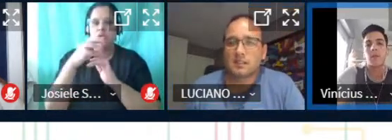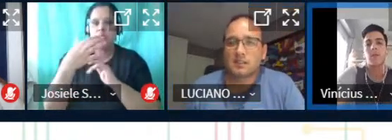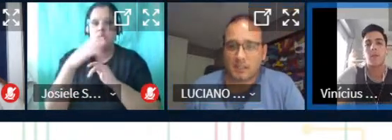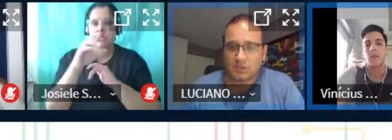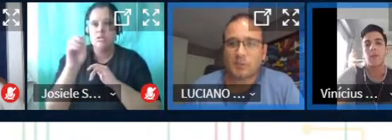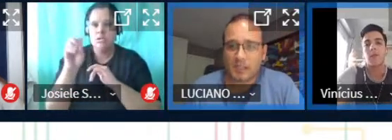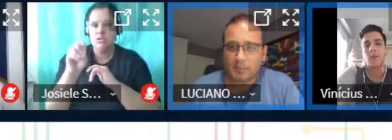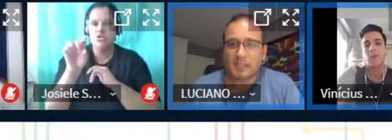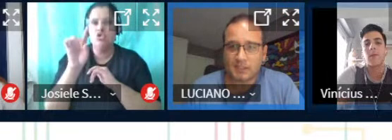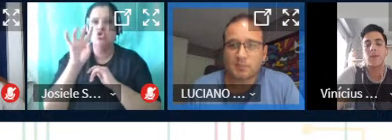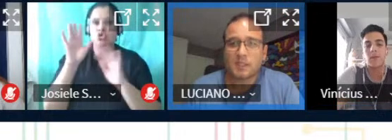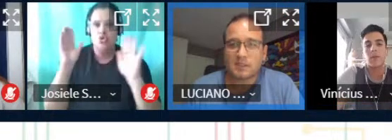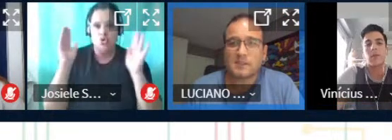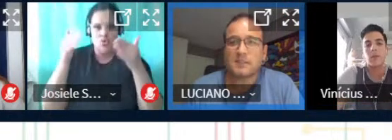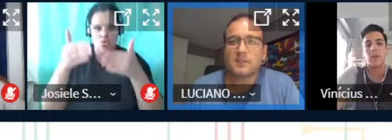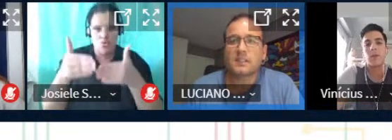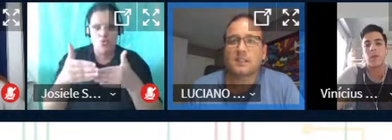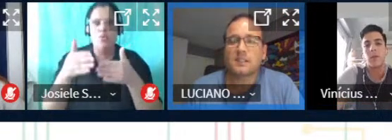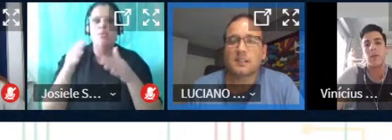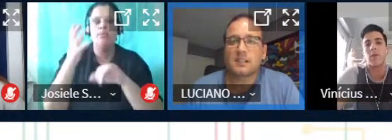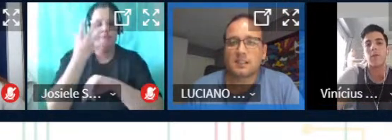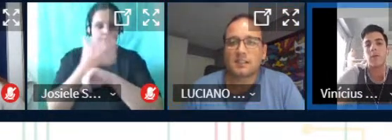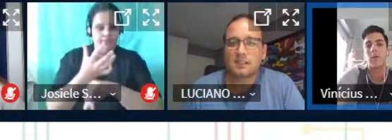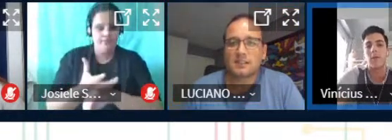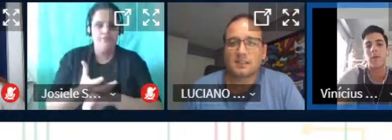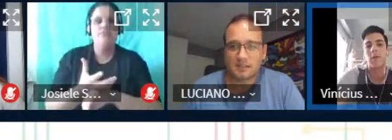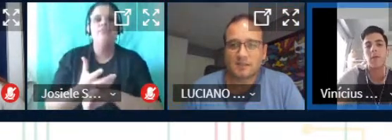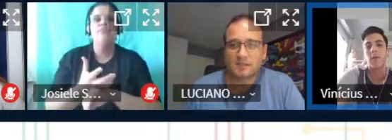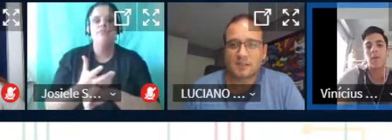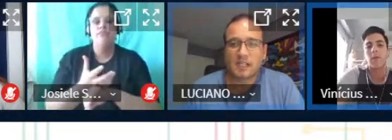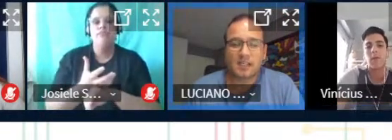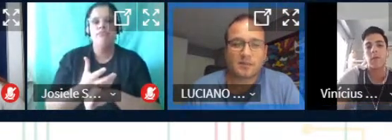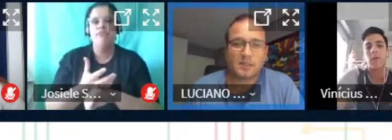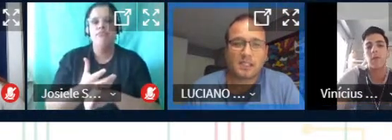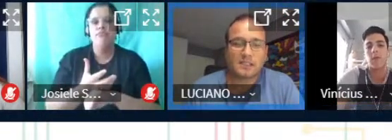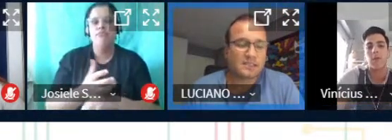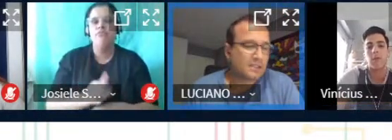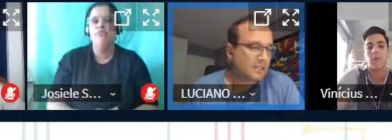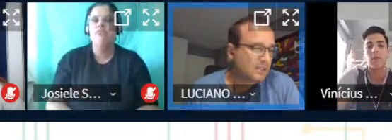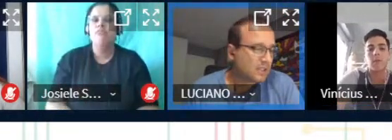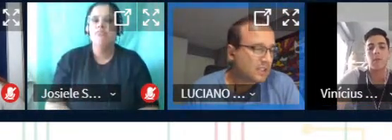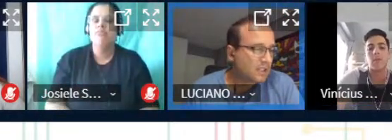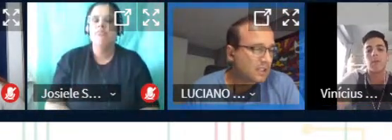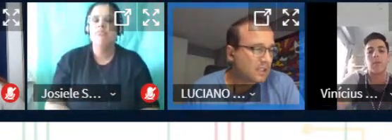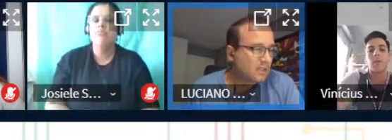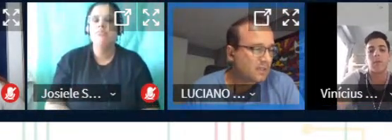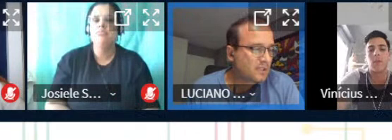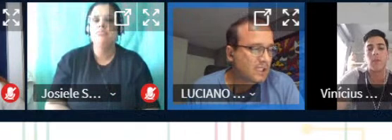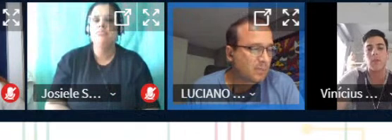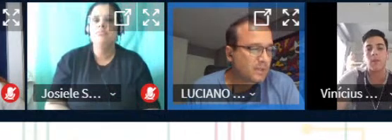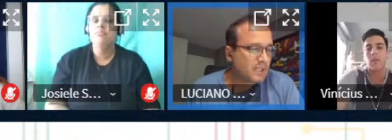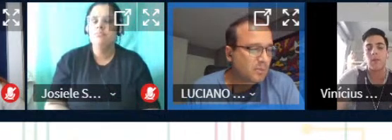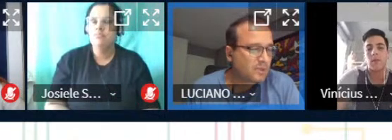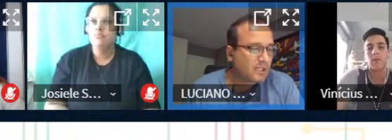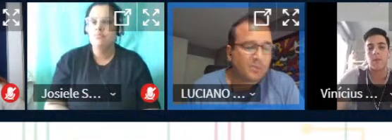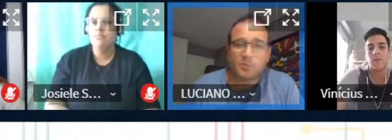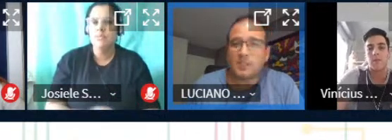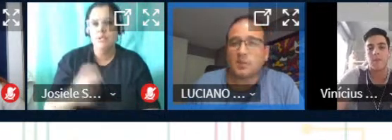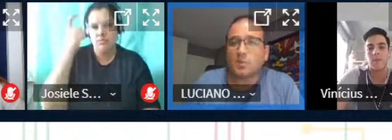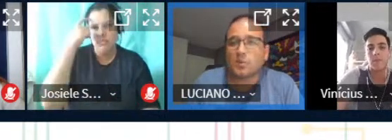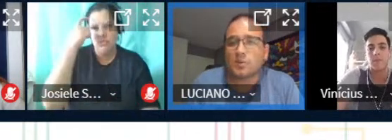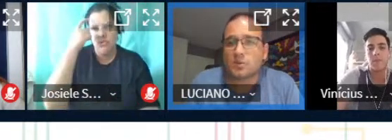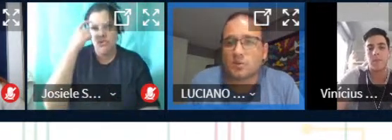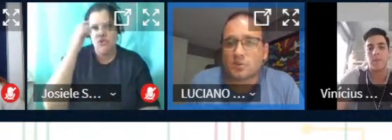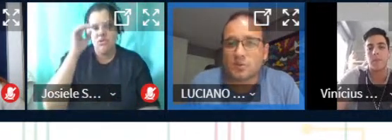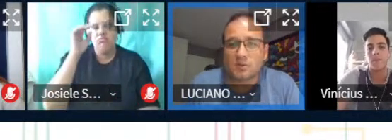é só é para essa disciplina específica isso tá, beleza e vocês chegaram a pensar em montar